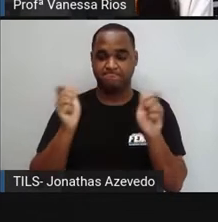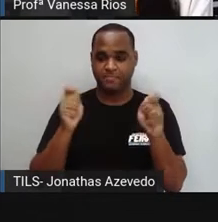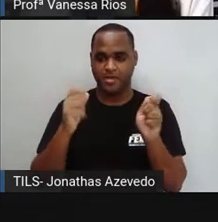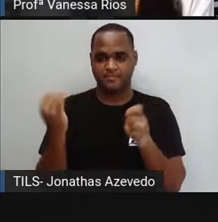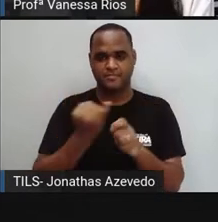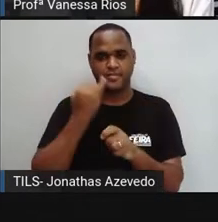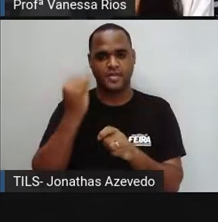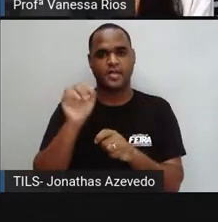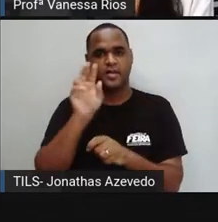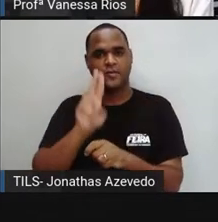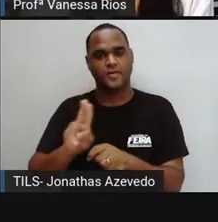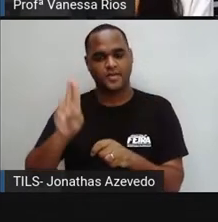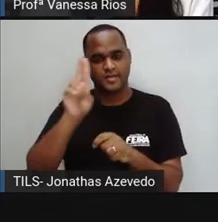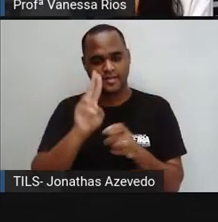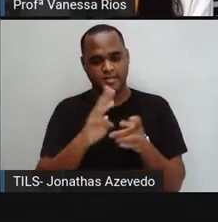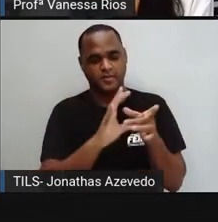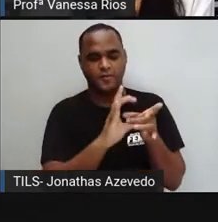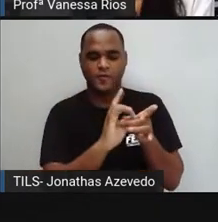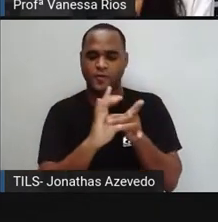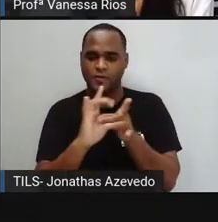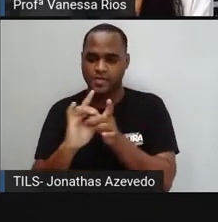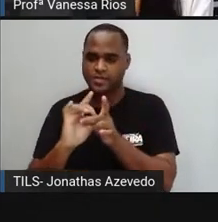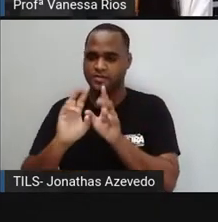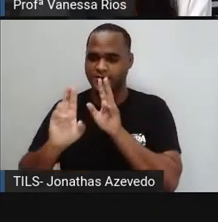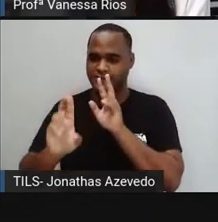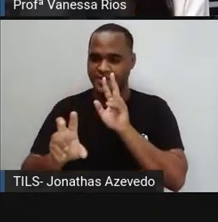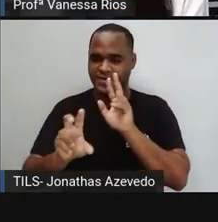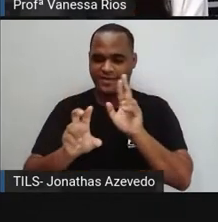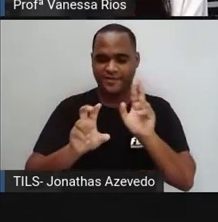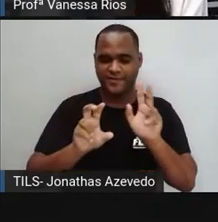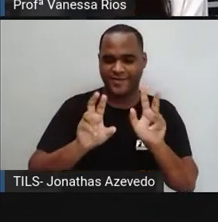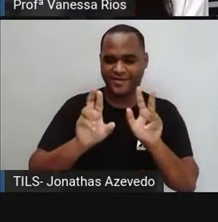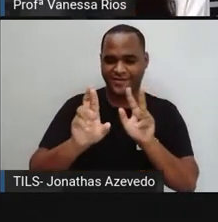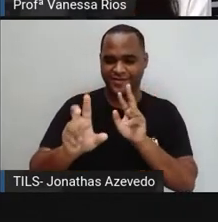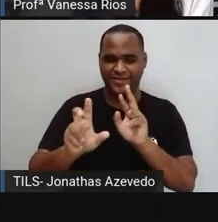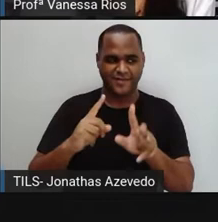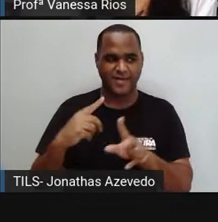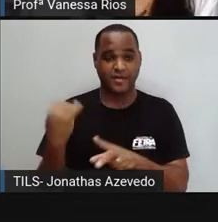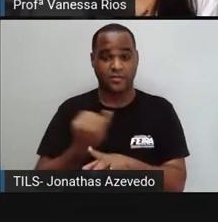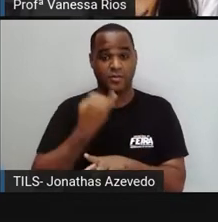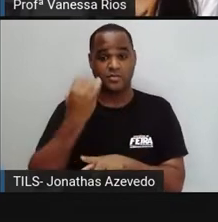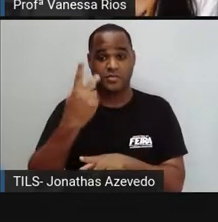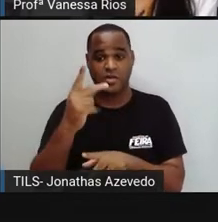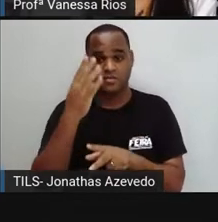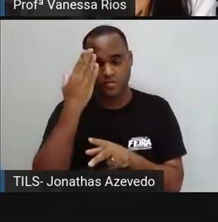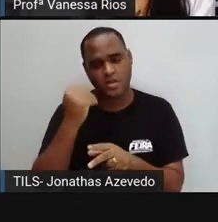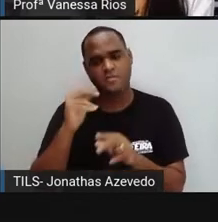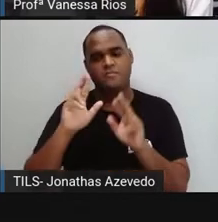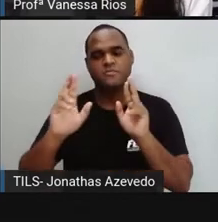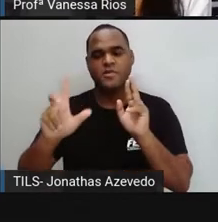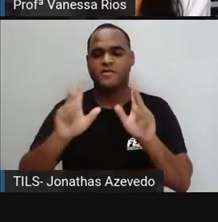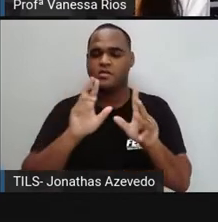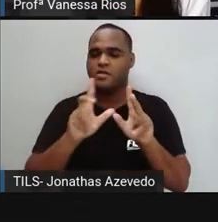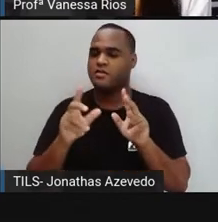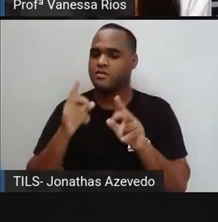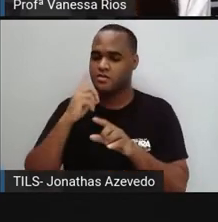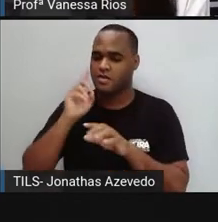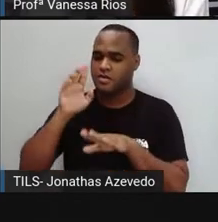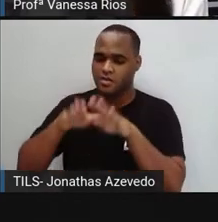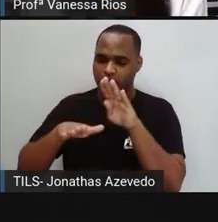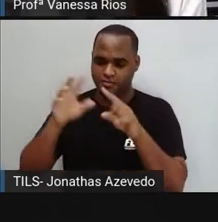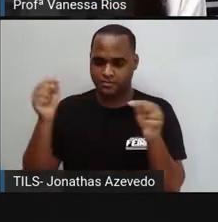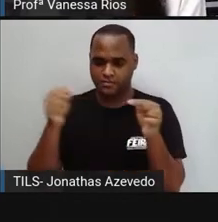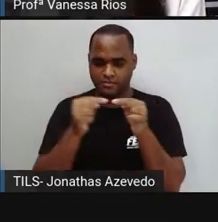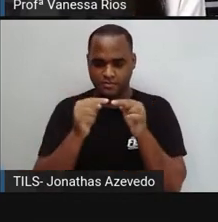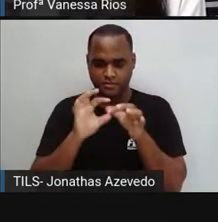utilizadas em contextos distintos, e aí é muito importante saber diferenciar essas variantes para